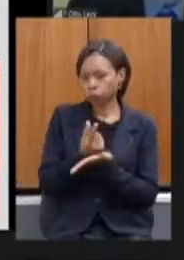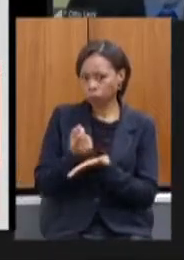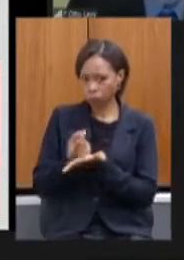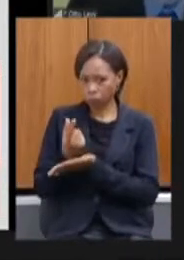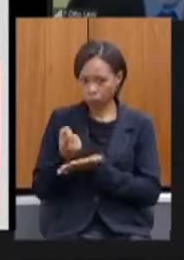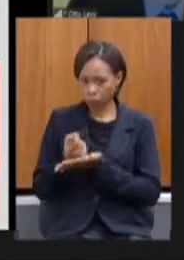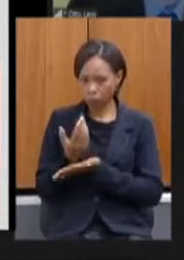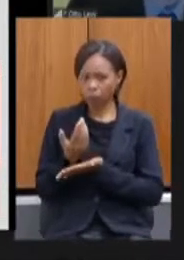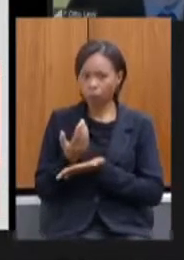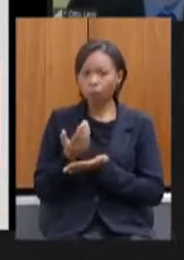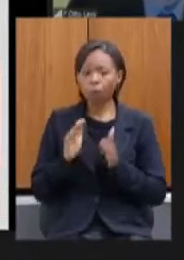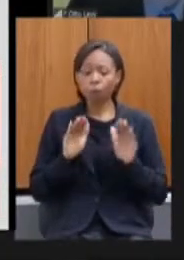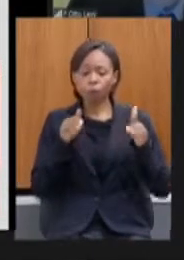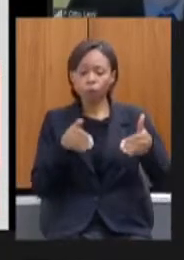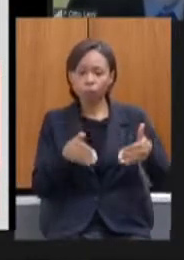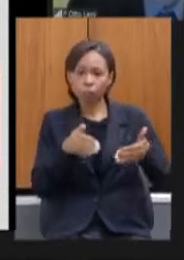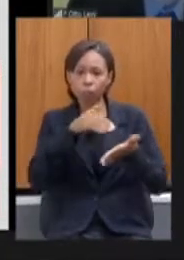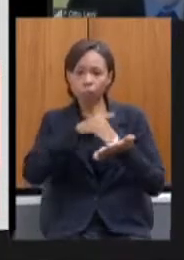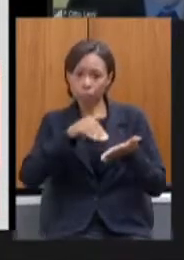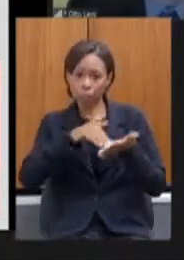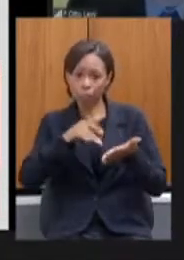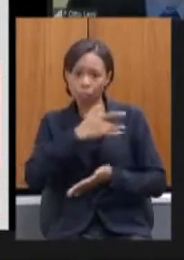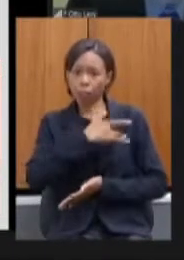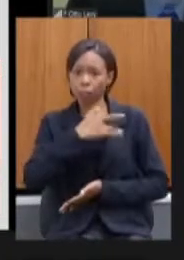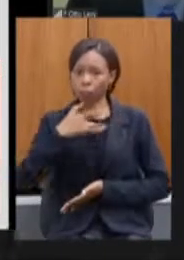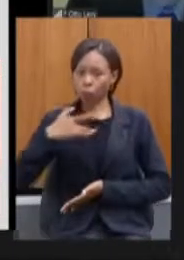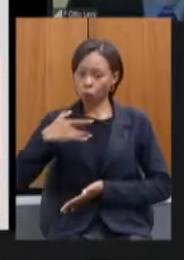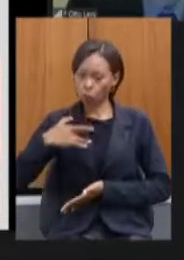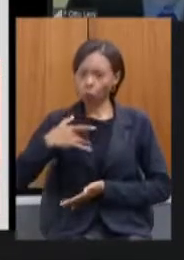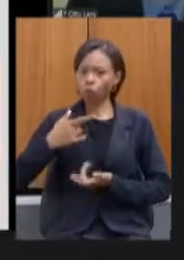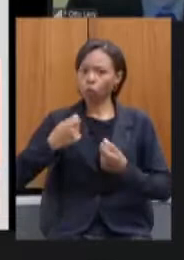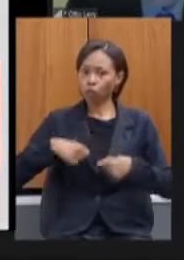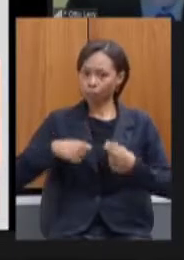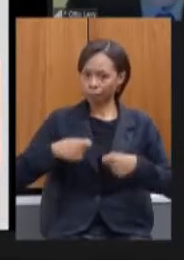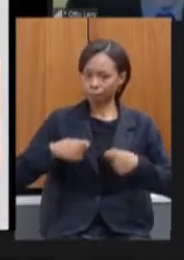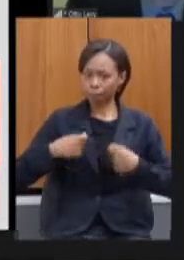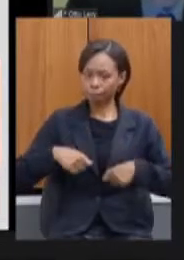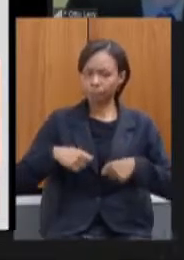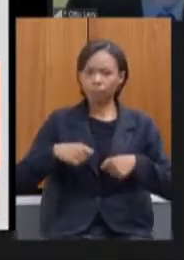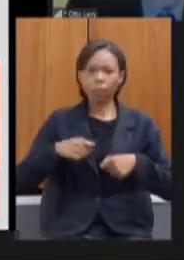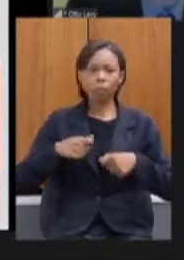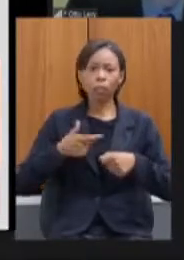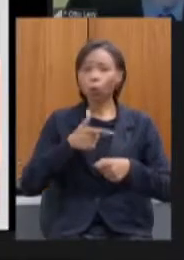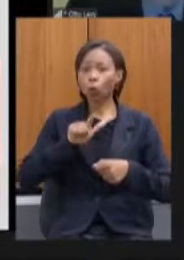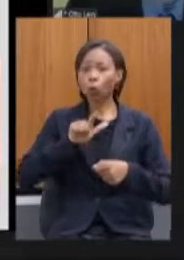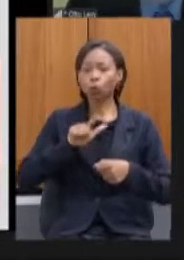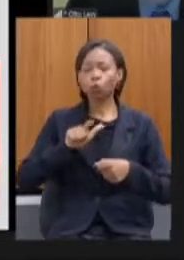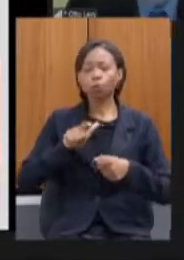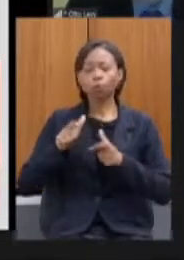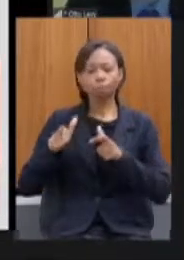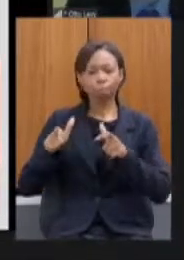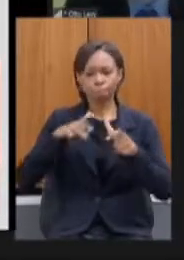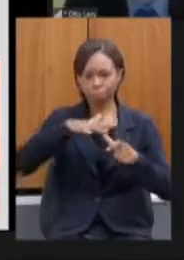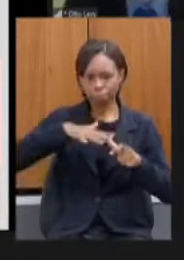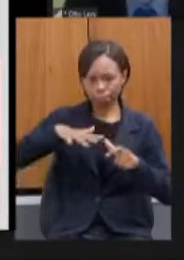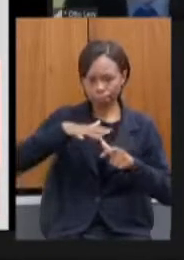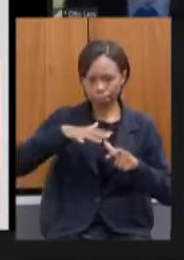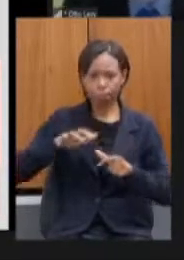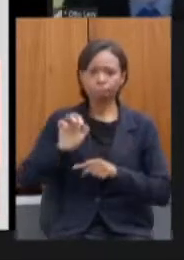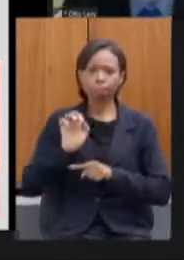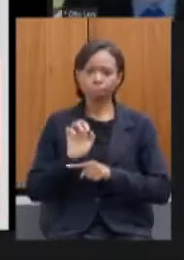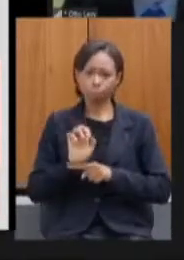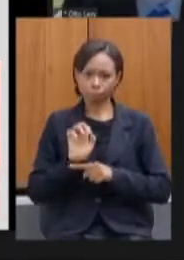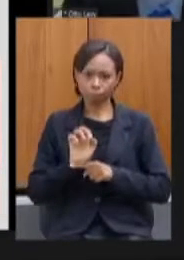Secretaria de Saúde e de todos os demais órgãos do Estado. Um investimento